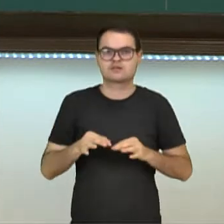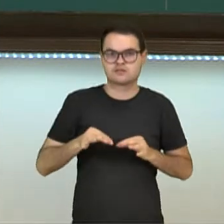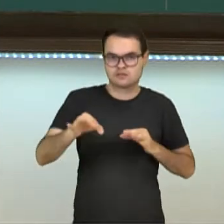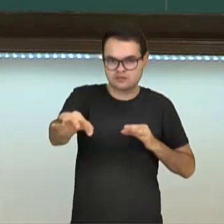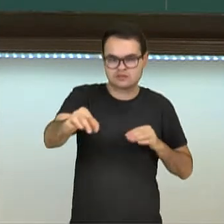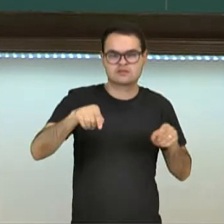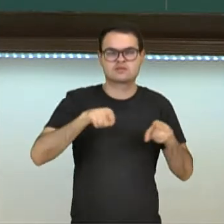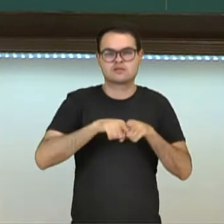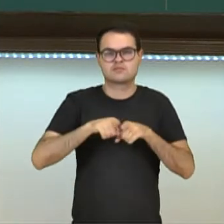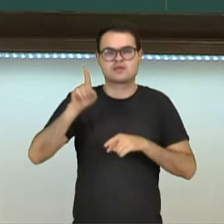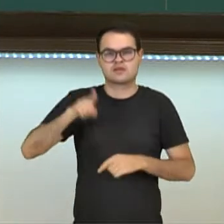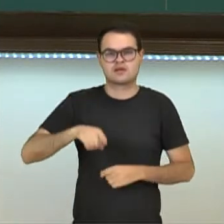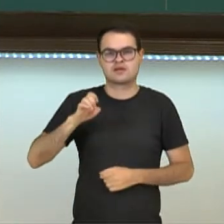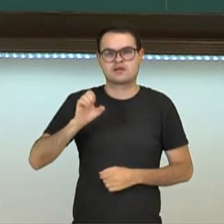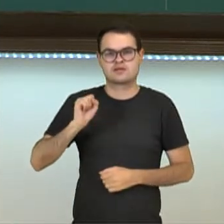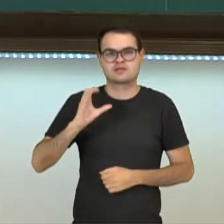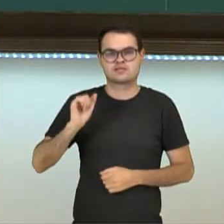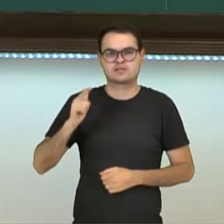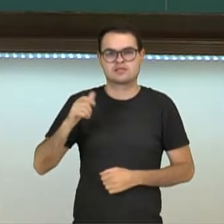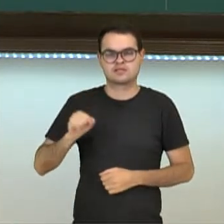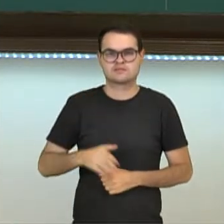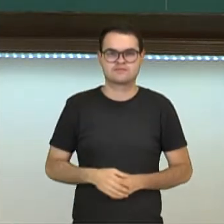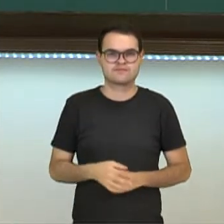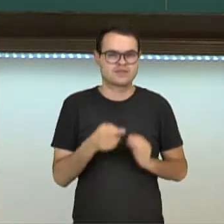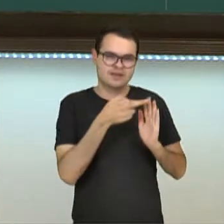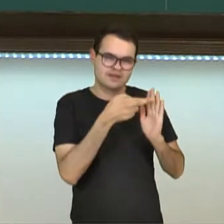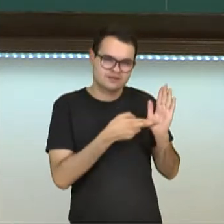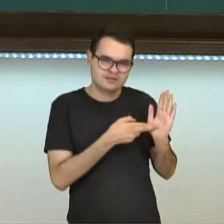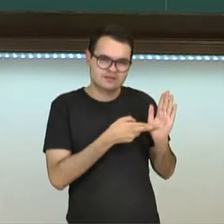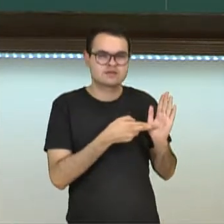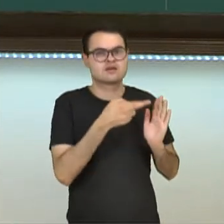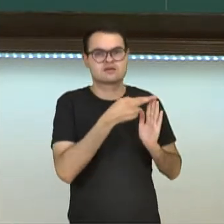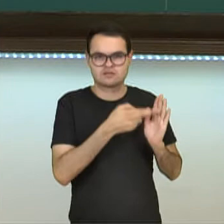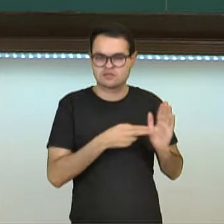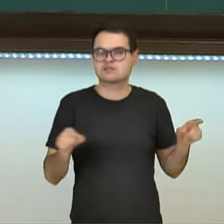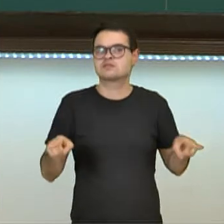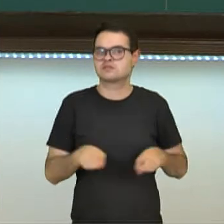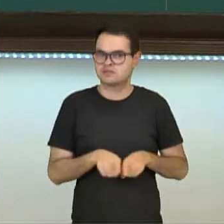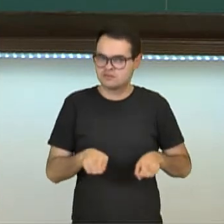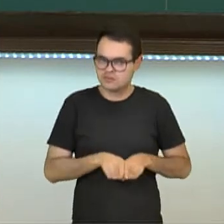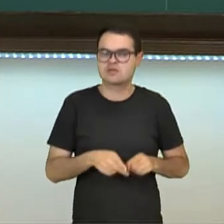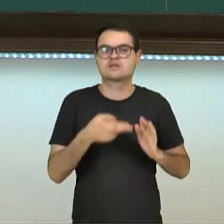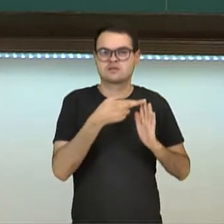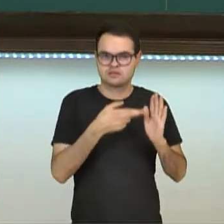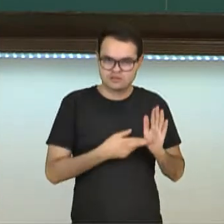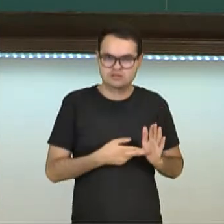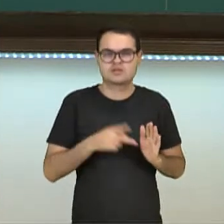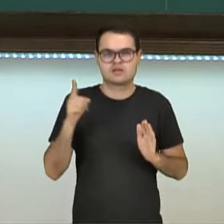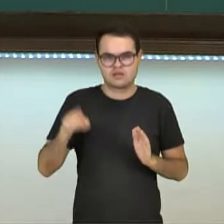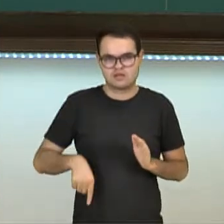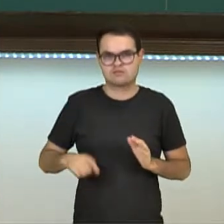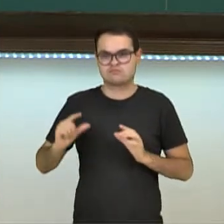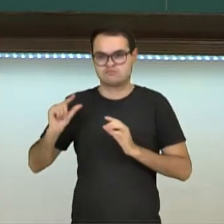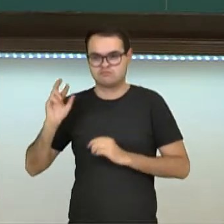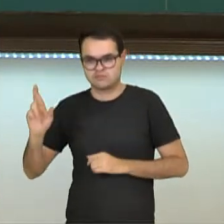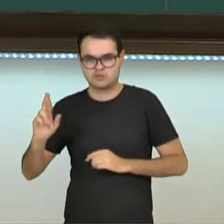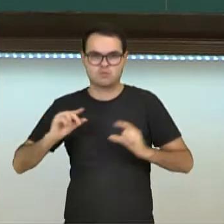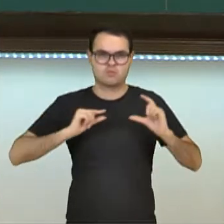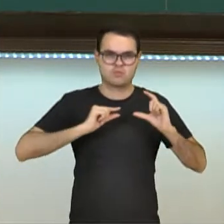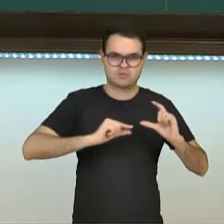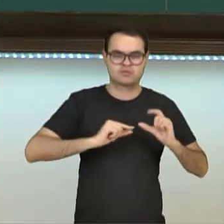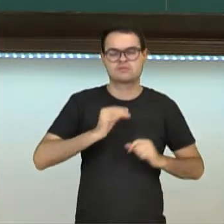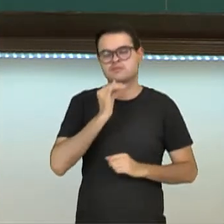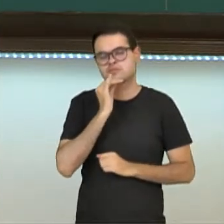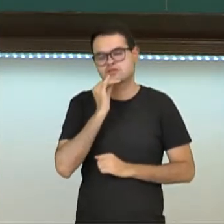Então também está em escala. Receita. Receita também, né? Receita também tem a ideia de razão e proporção, que é o quê?